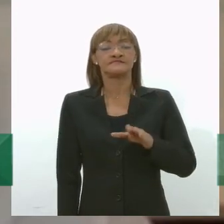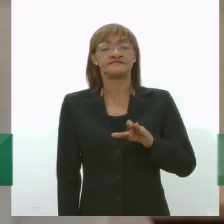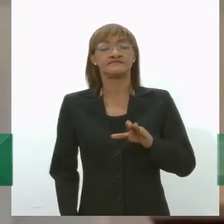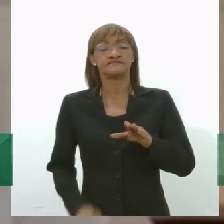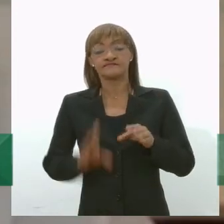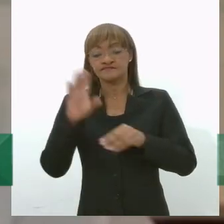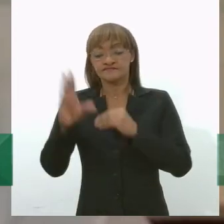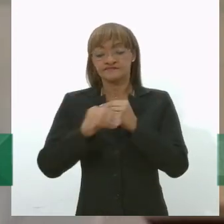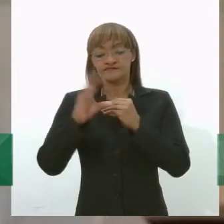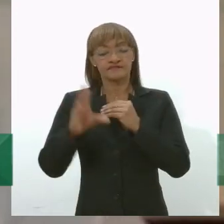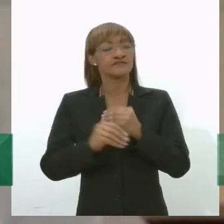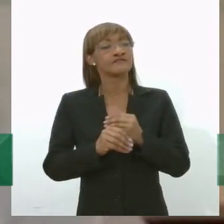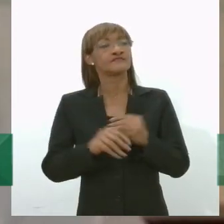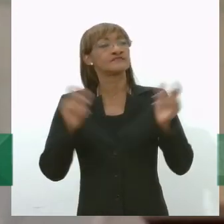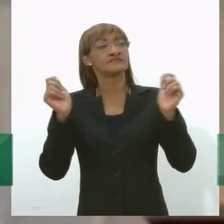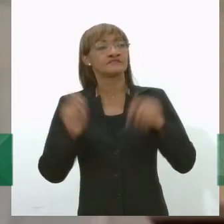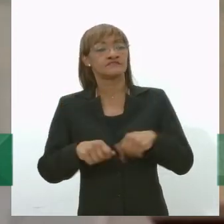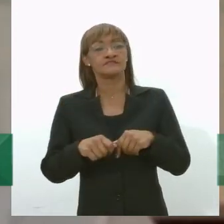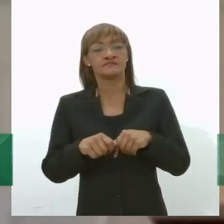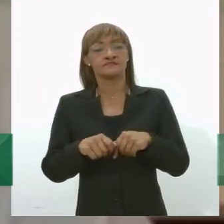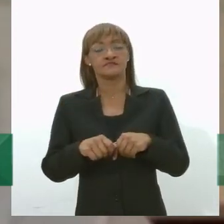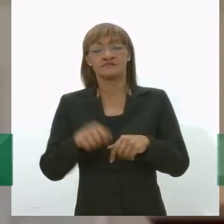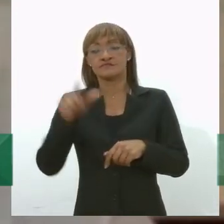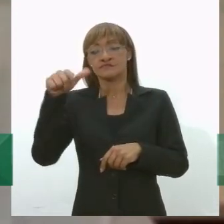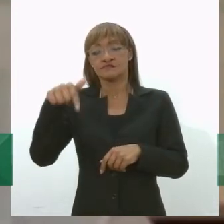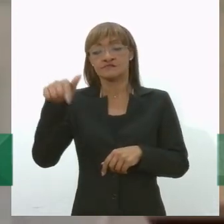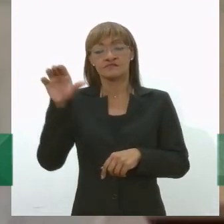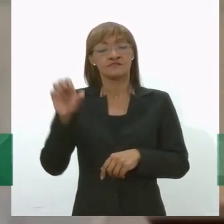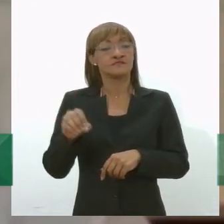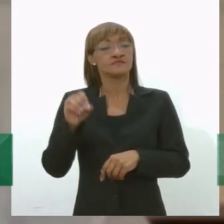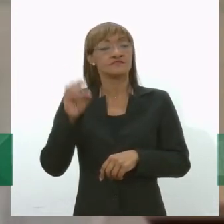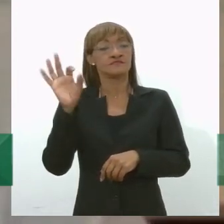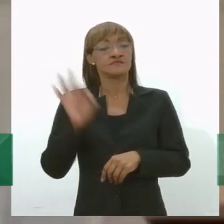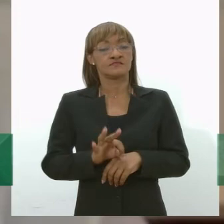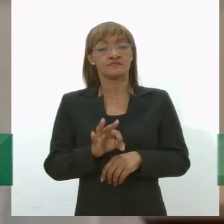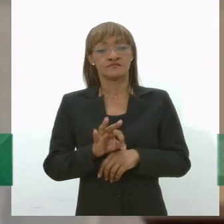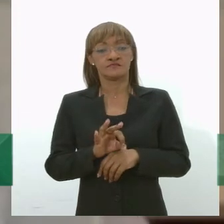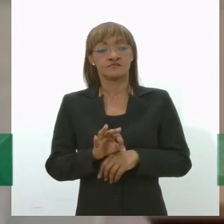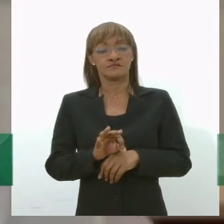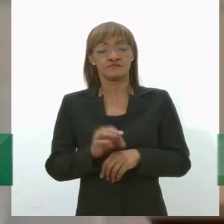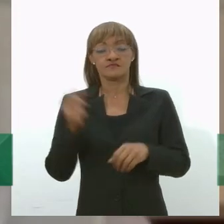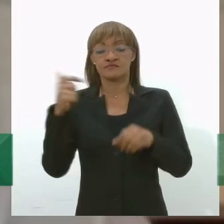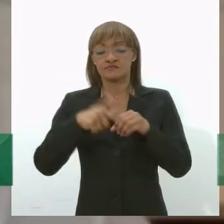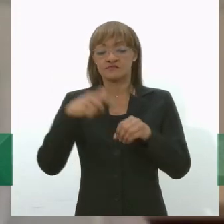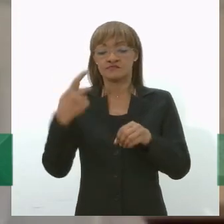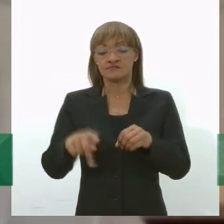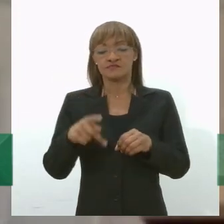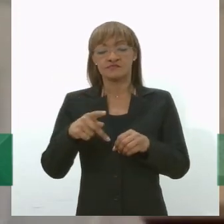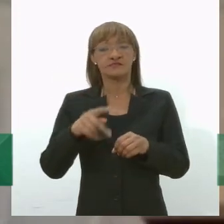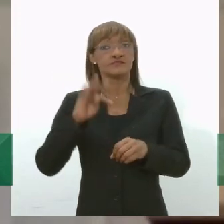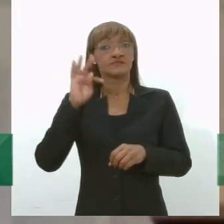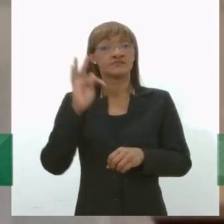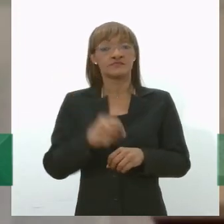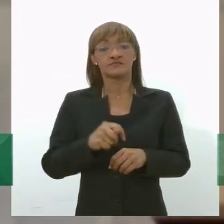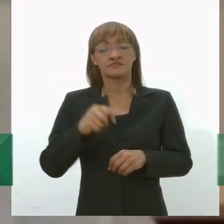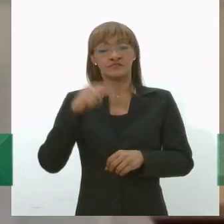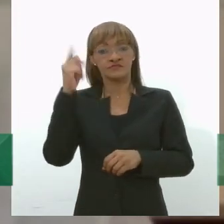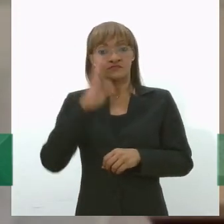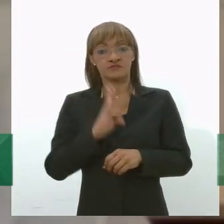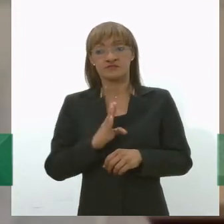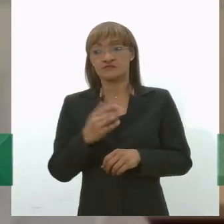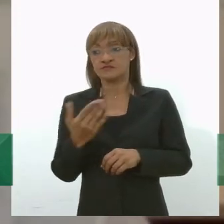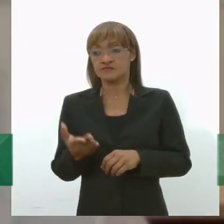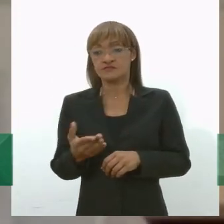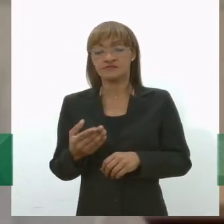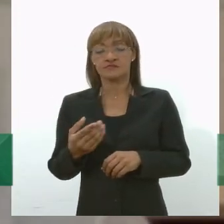e a gente poderia substituir 70% do consumo de diesel nacional então assim são valores importantes